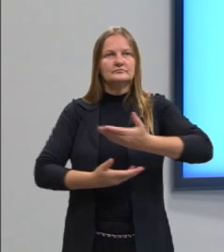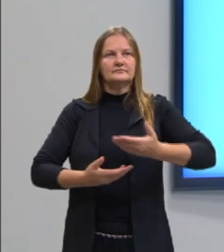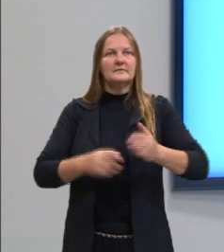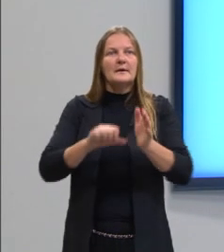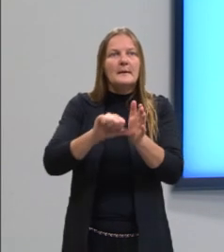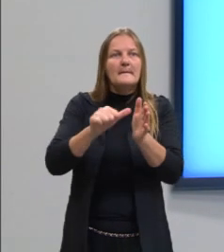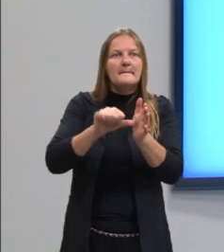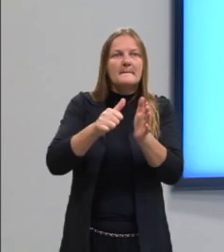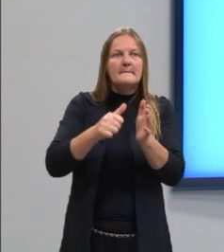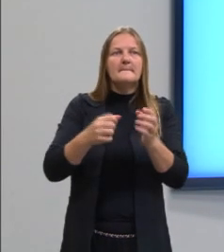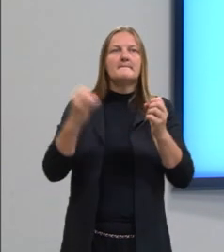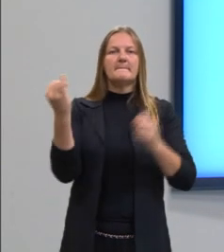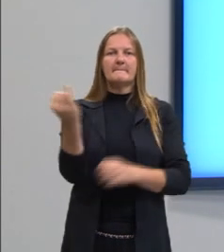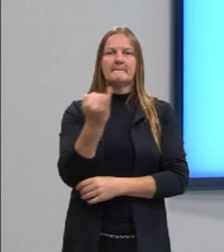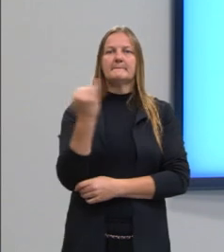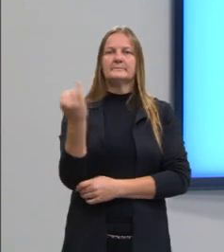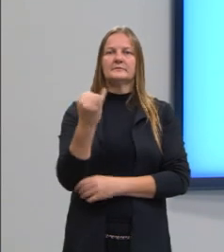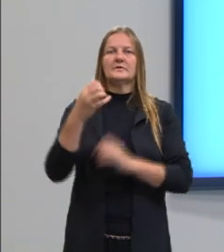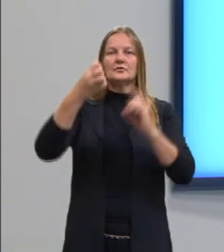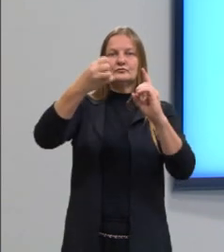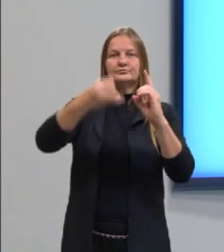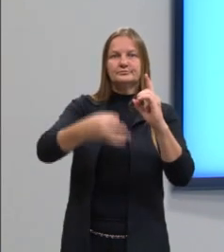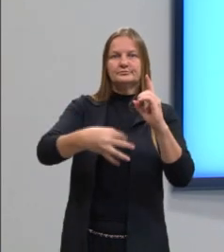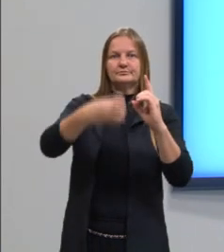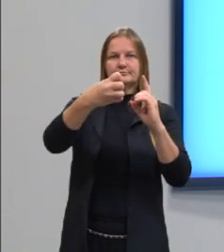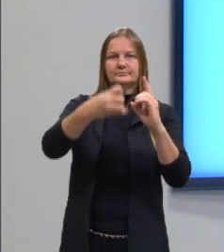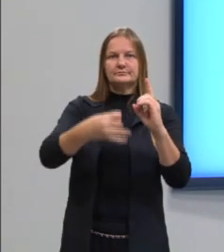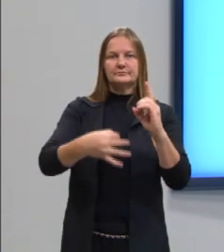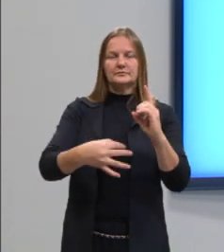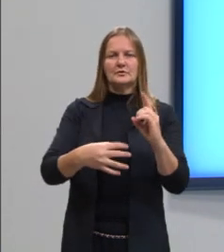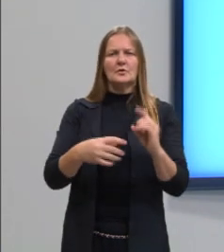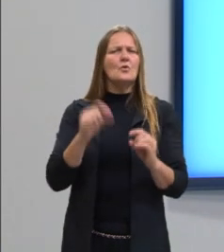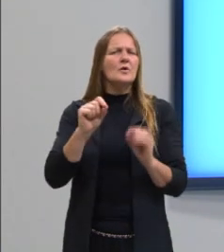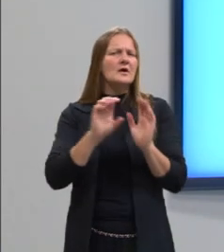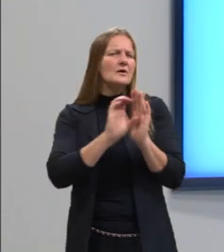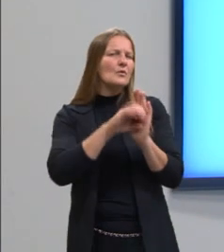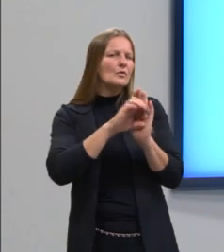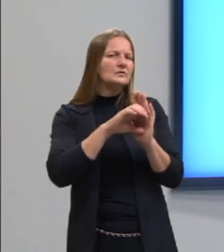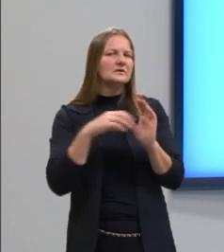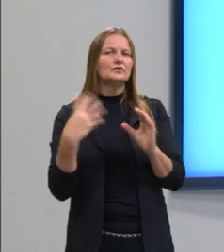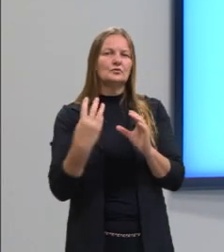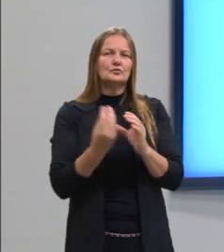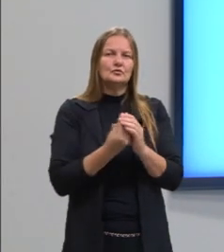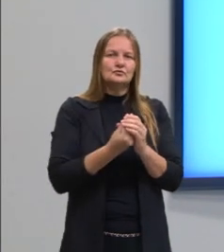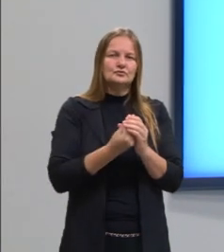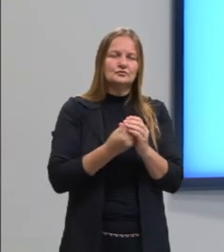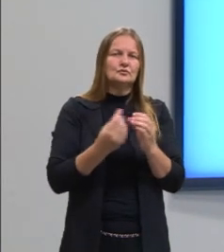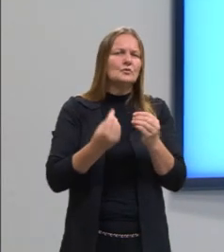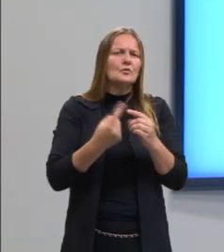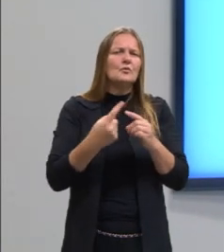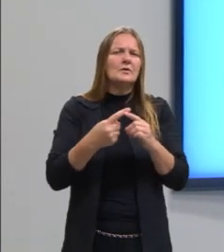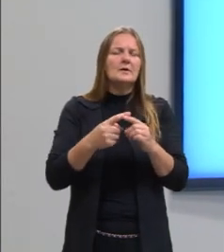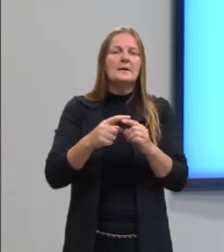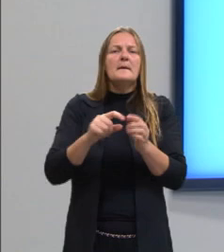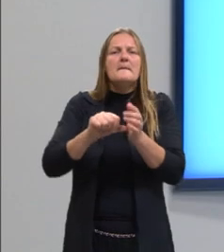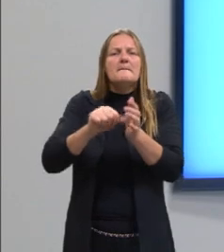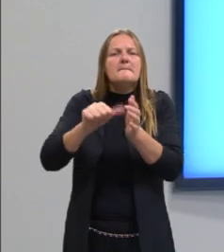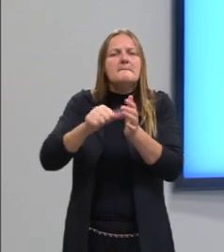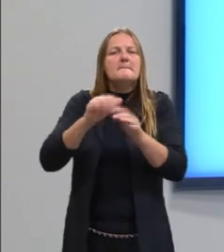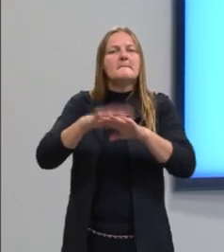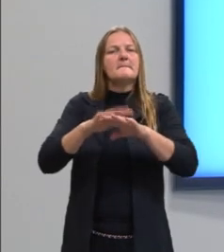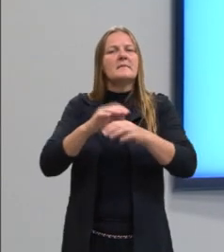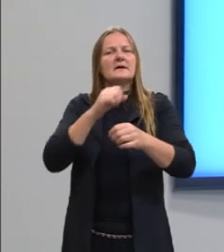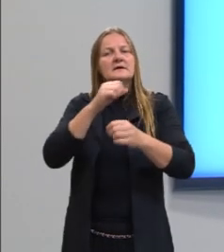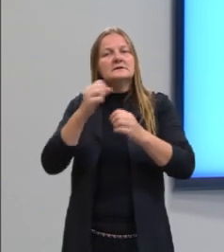Primeiro, né? Importante, definição. A noção de conjunto é uma das noções primitivas da matemática moderna, isto é,